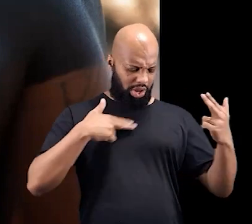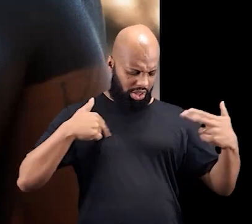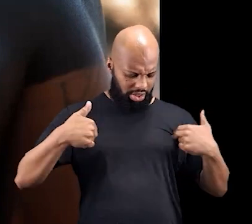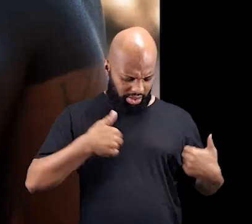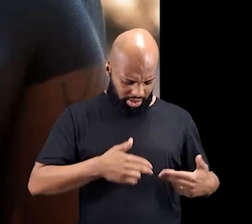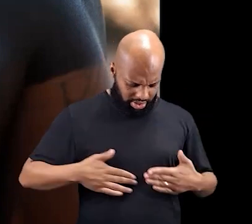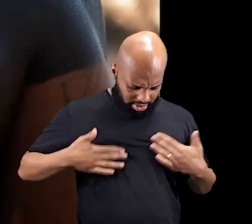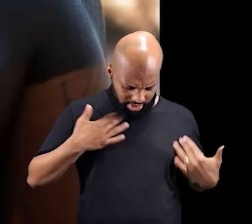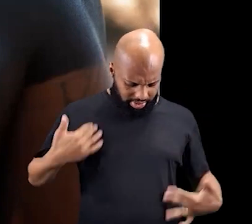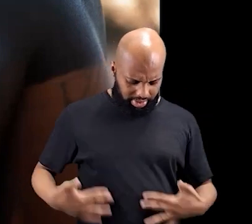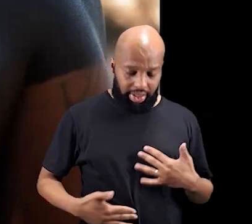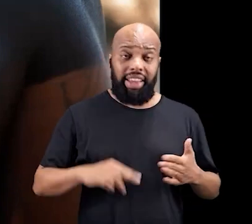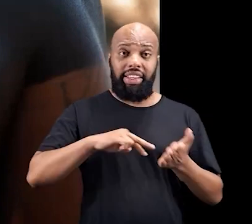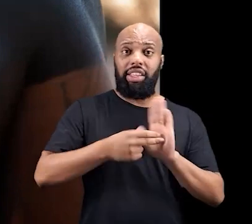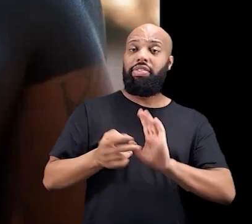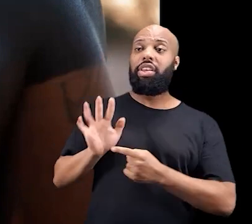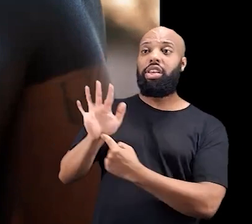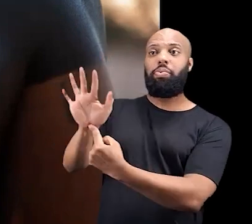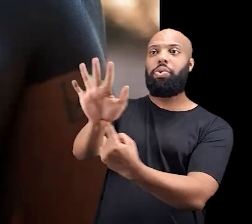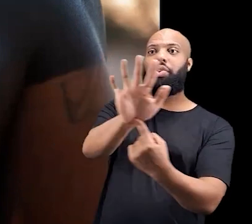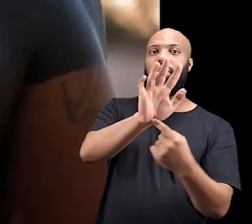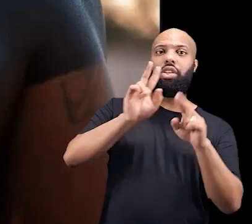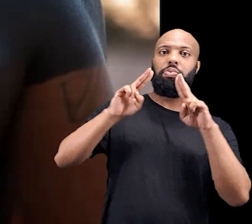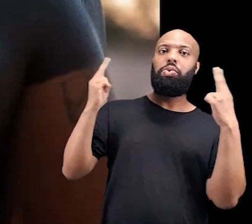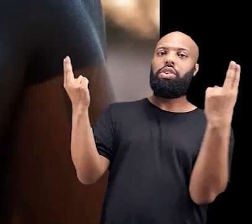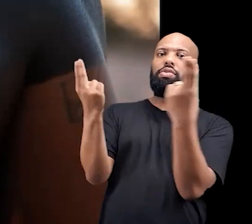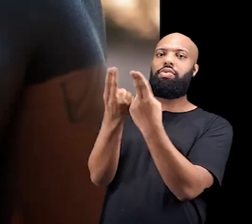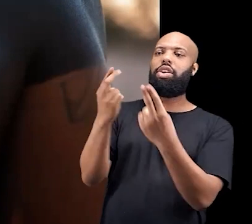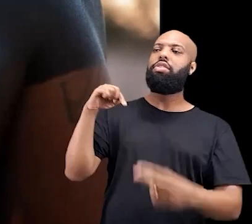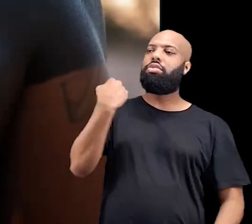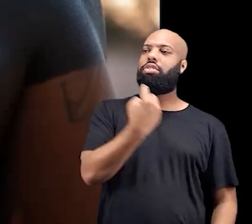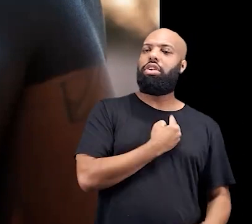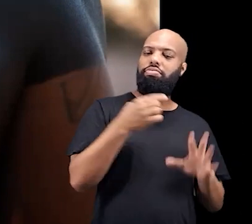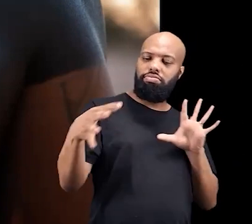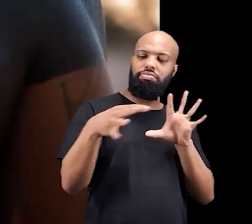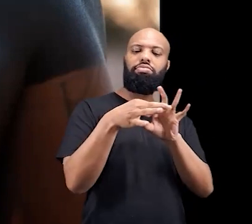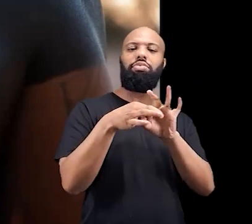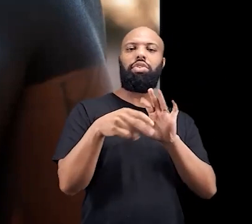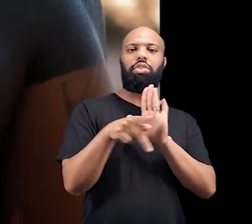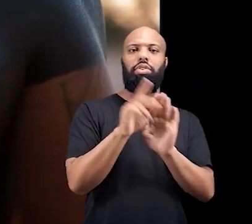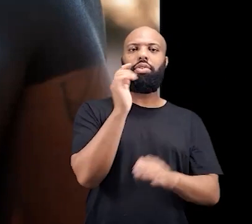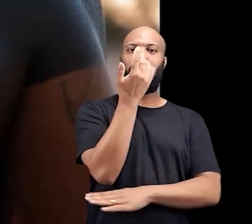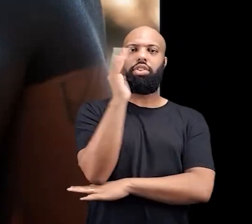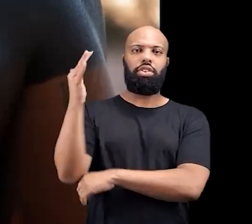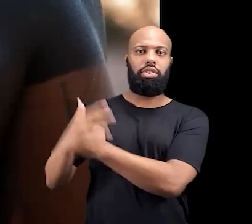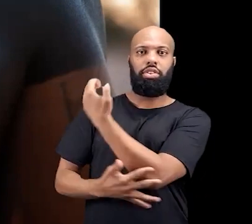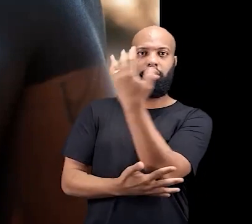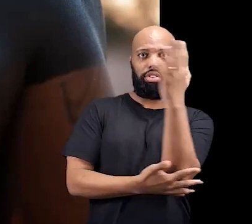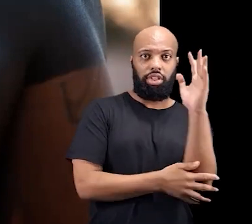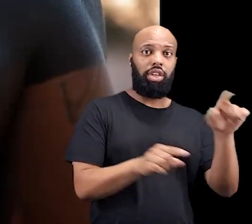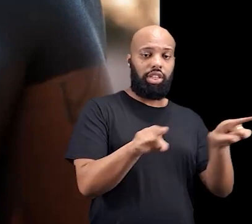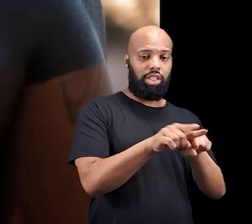pintar é uma maneira de dizer também ao universo que somos parte dessa natureza, além de ser um